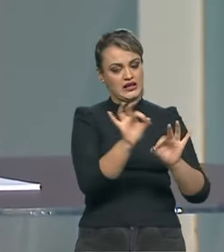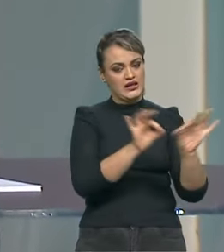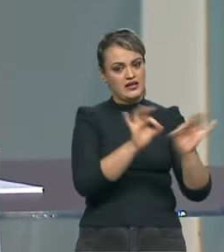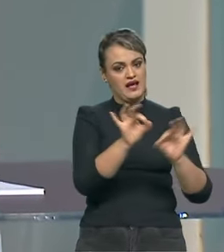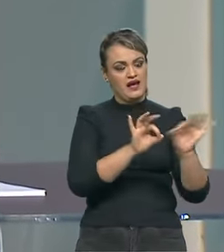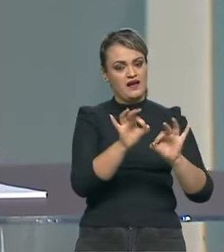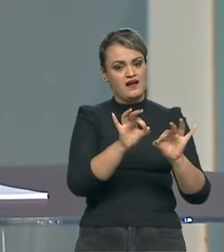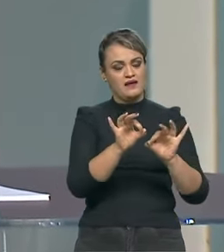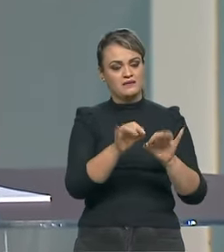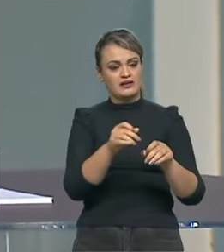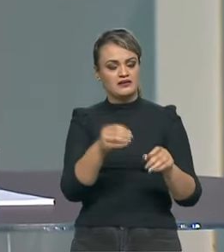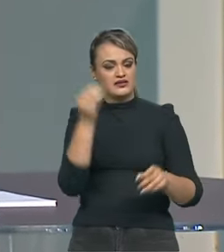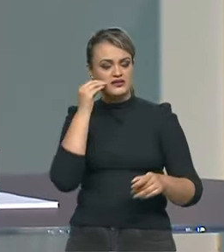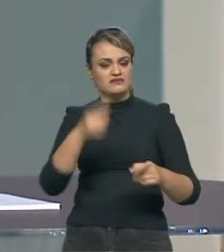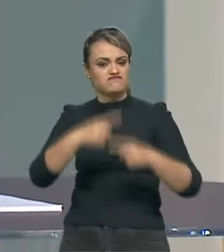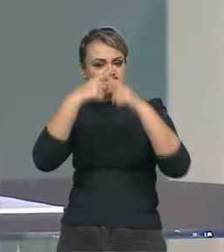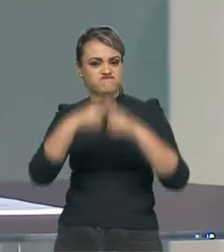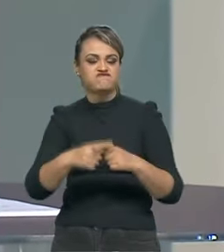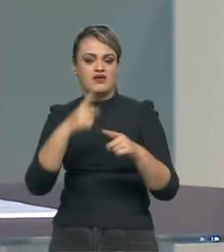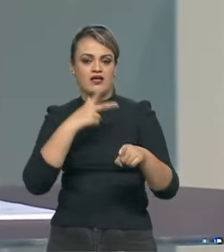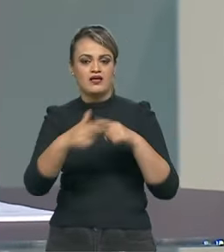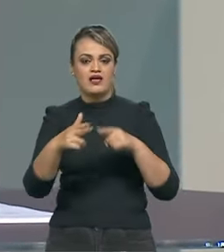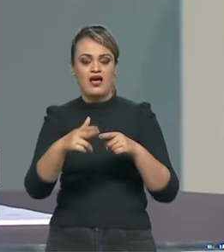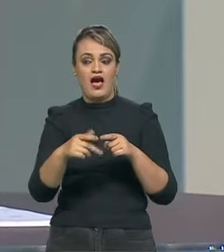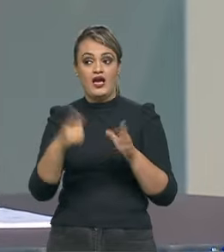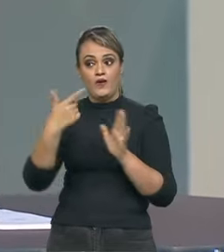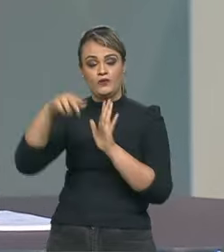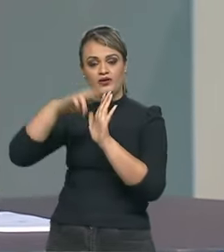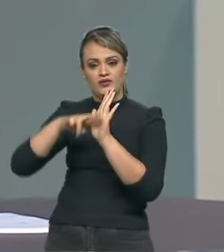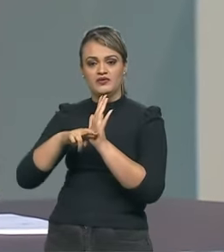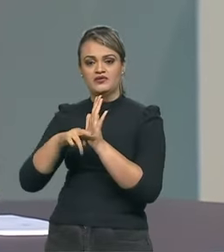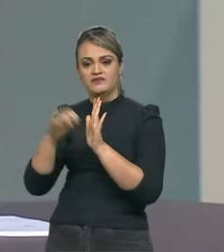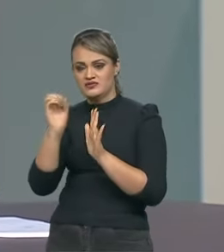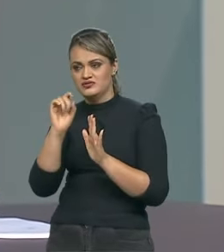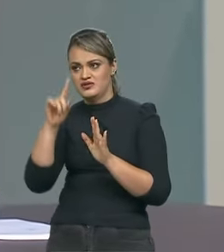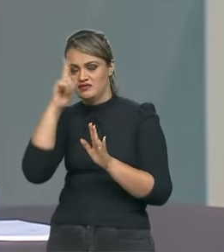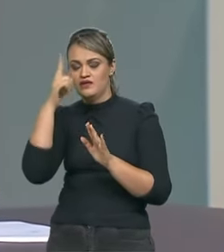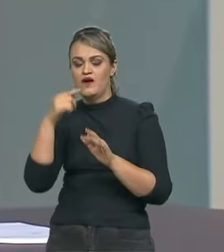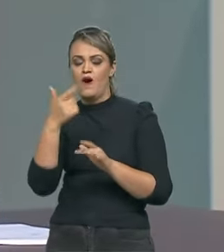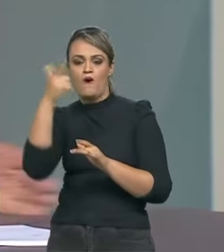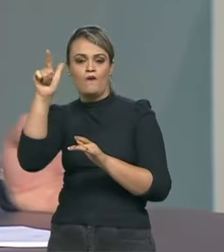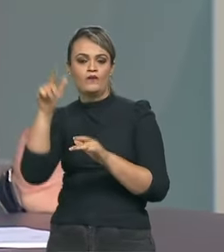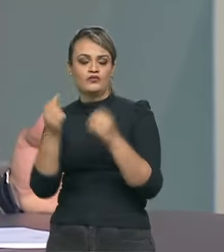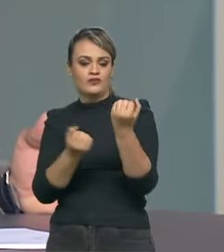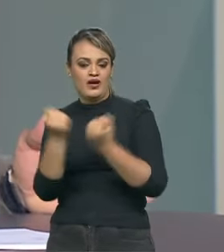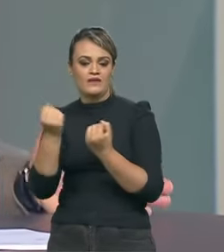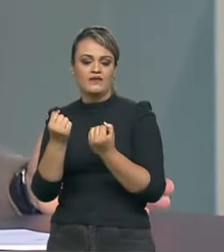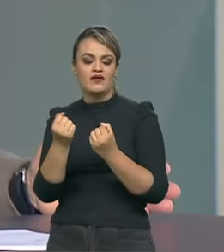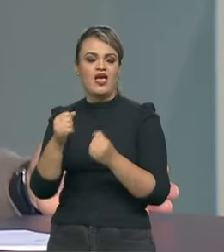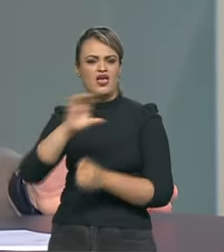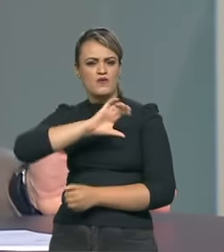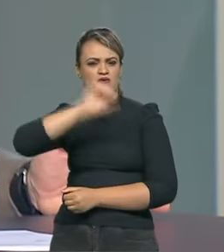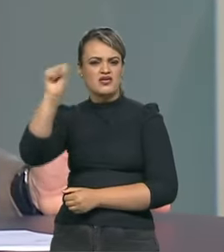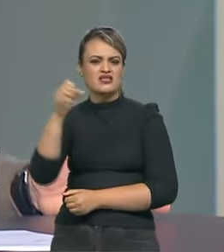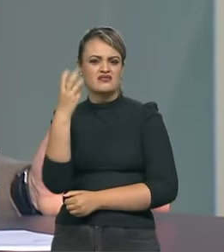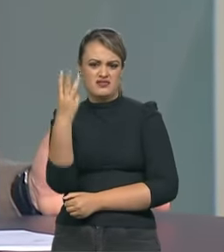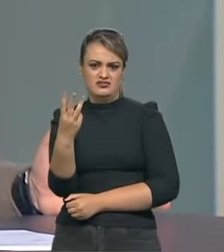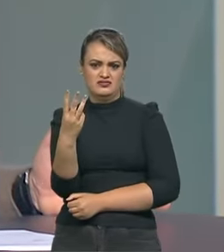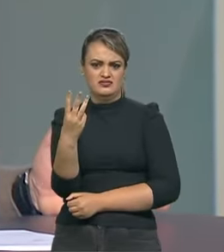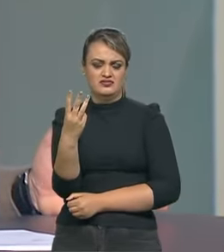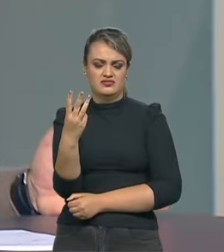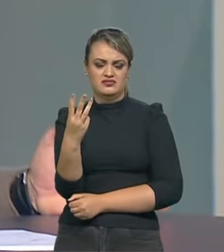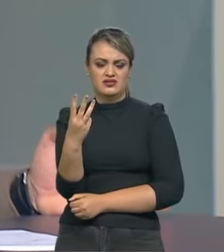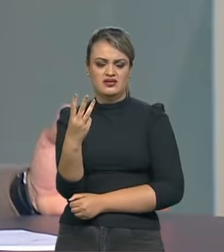o ganhamento que vende. Mudava o regulamento, você desenvolvia de novo o carro e partia para o campeonato. Eu ganhei três campeonatos com